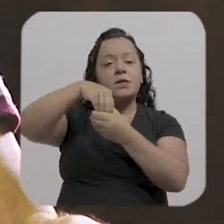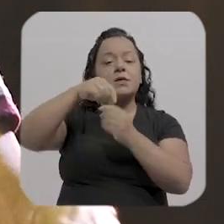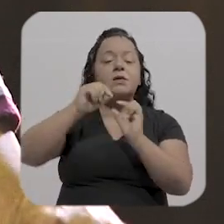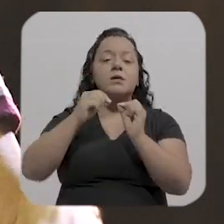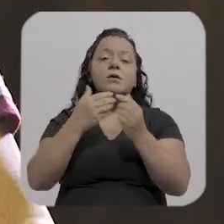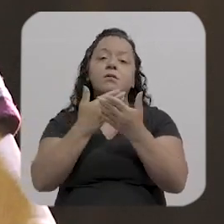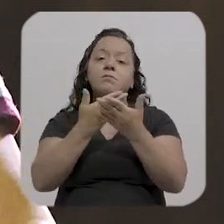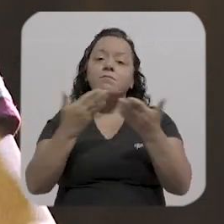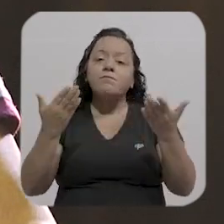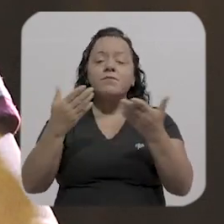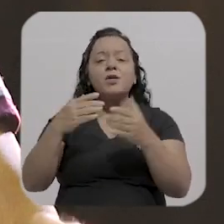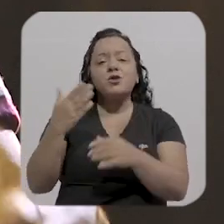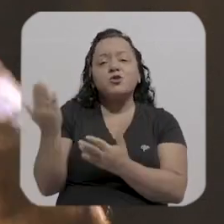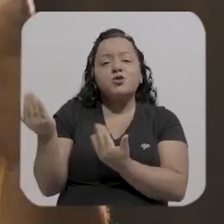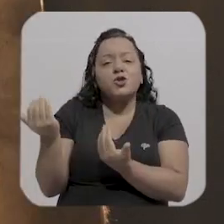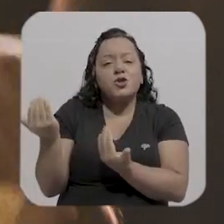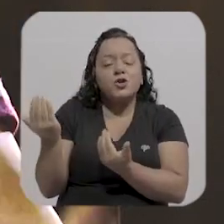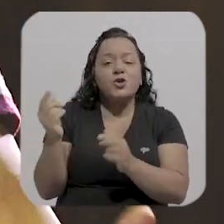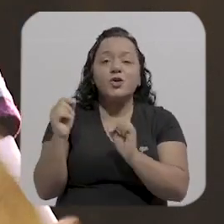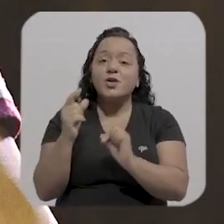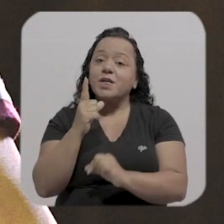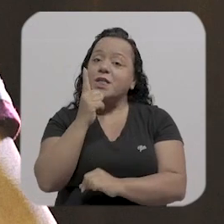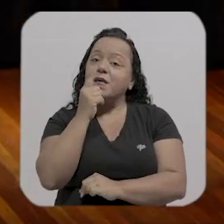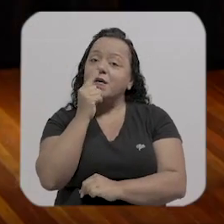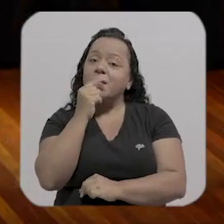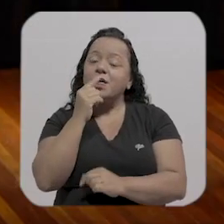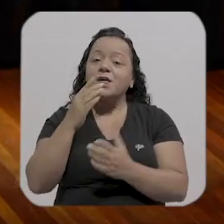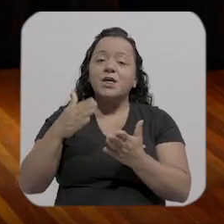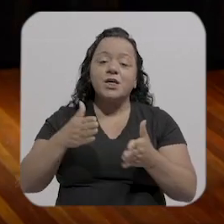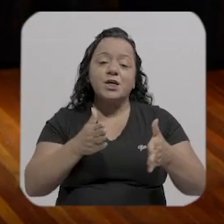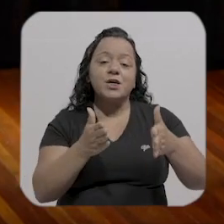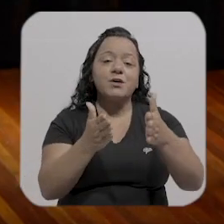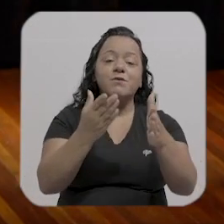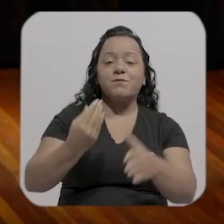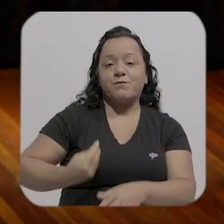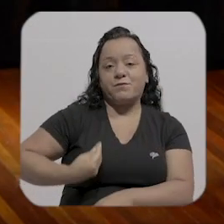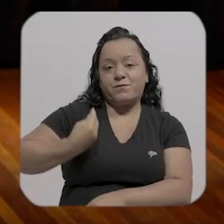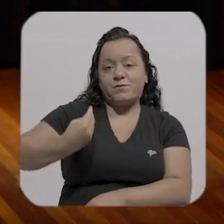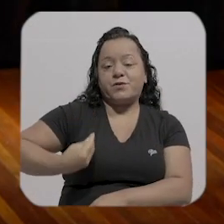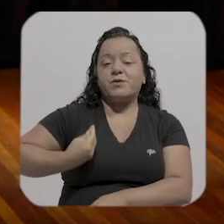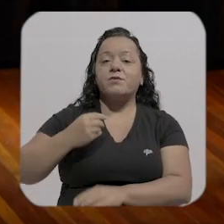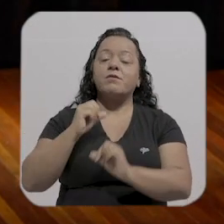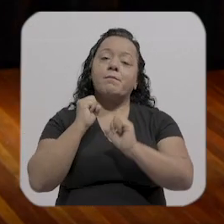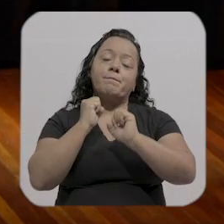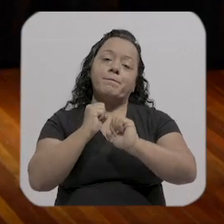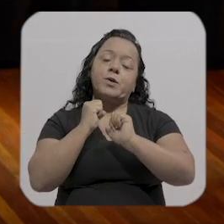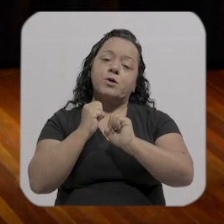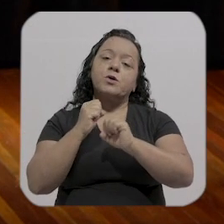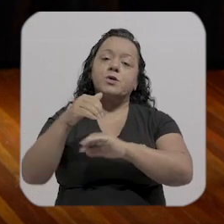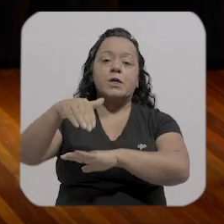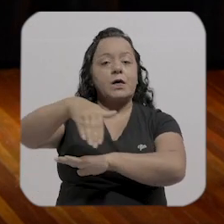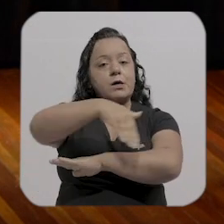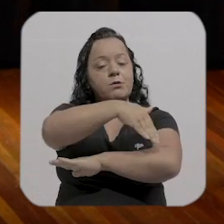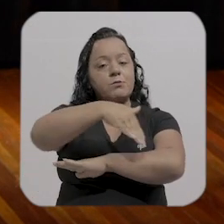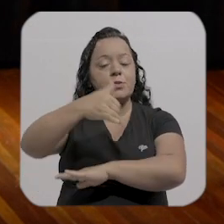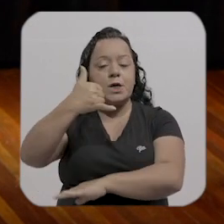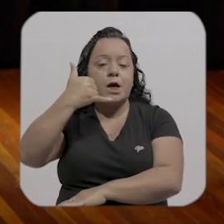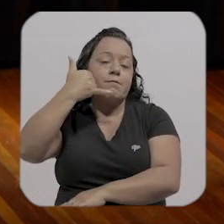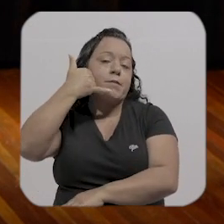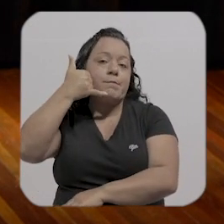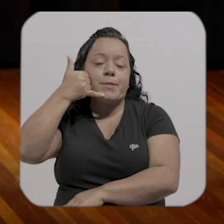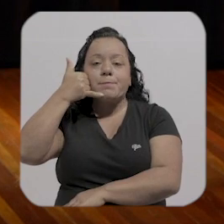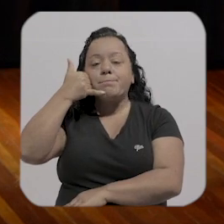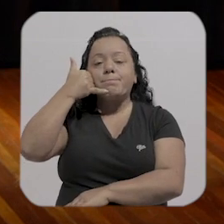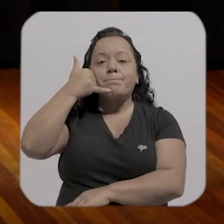uma cidade que você pode sair na rua e falar com o celular quando eu fui em Porto Alegre em Salvador em São